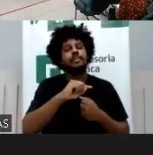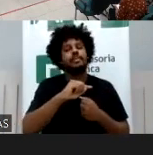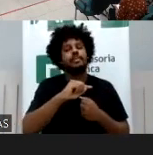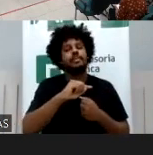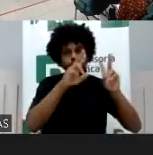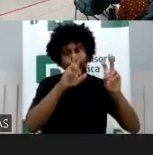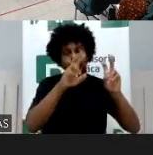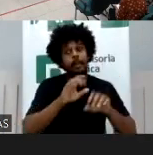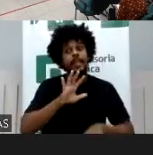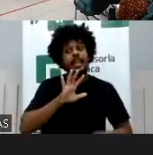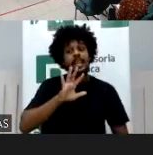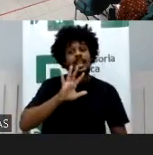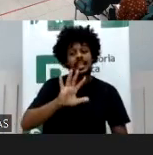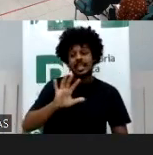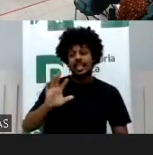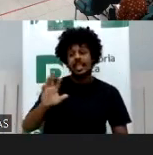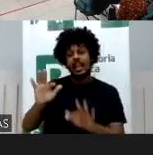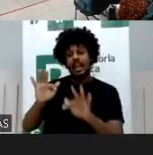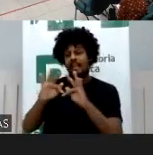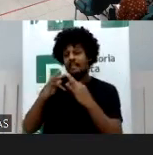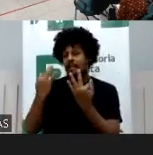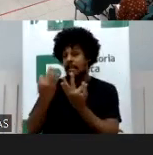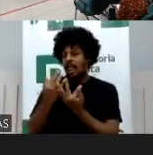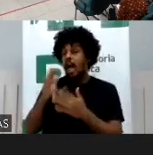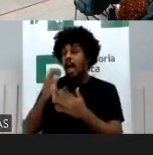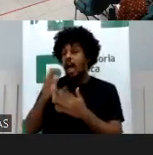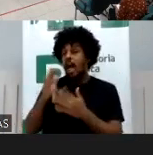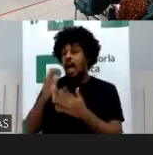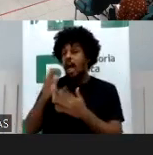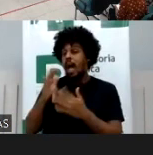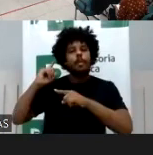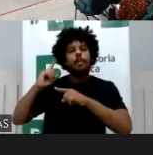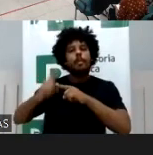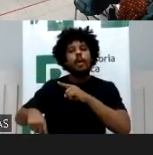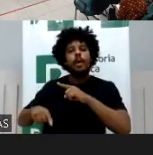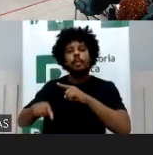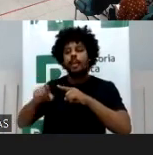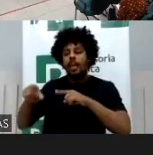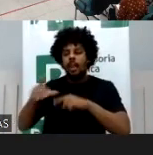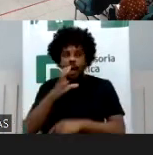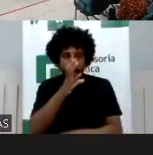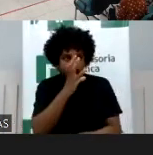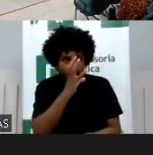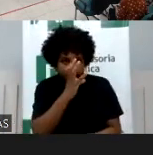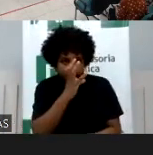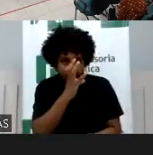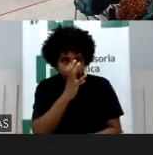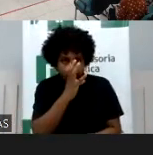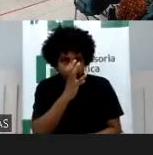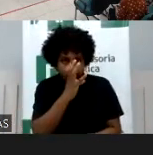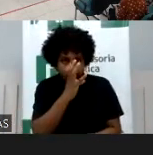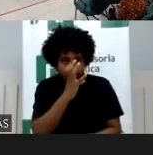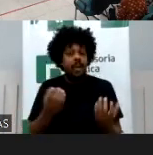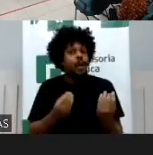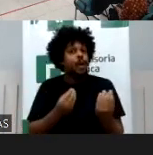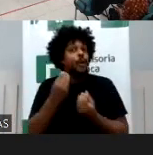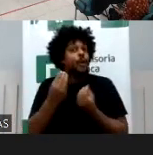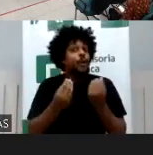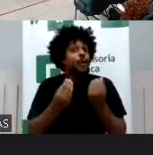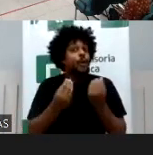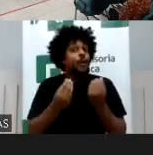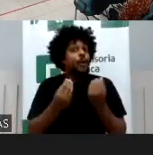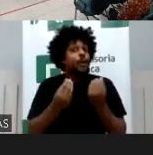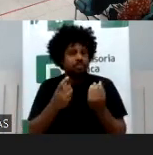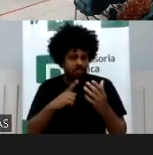internet para acessar esse tipo de informação, para se contactar com pessoas que estão passando questões parecidas. Qual o limite desse controle? Aí vem a